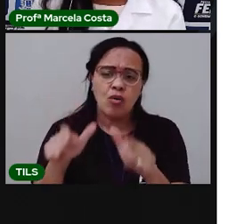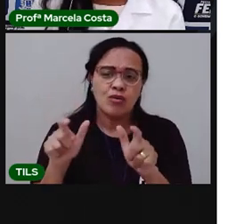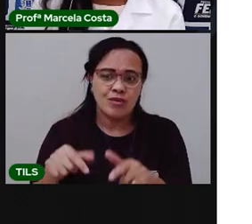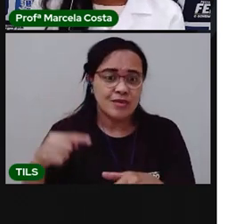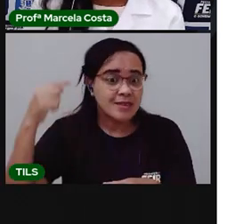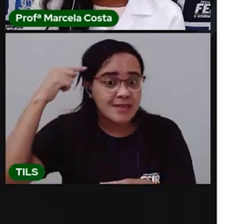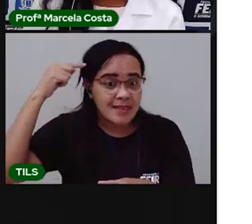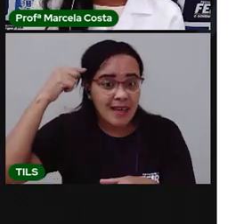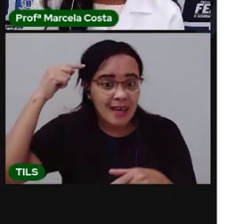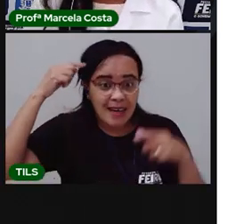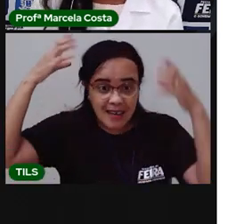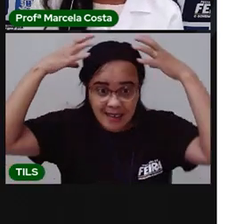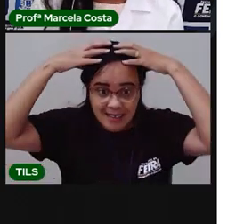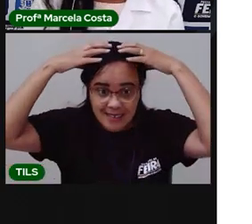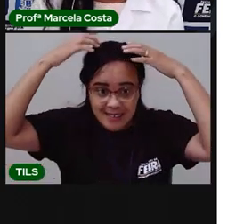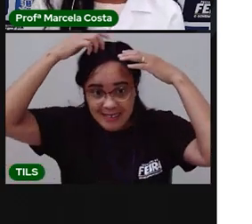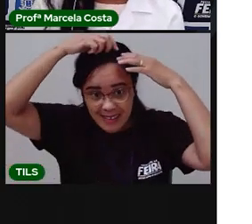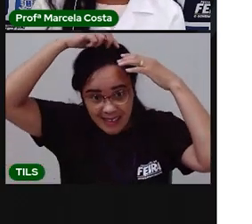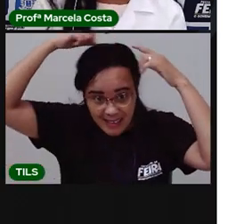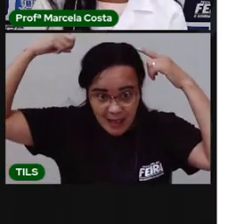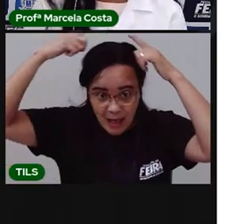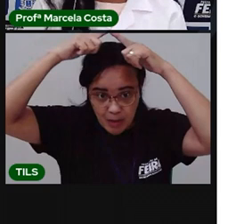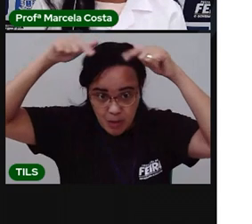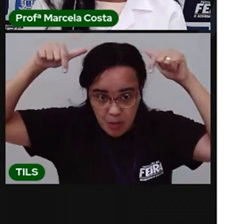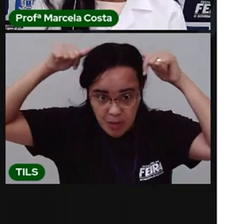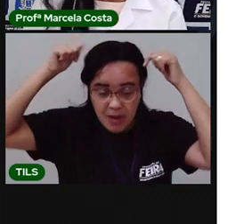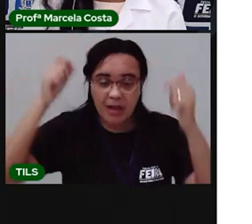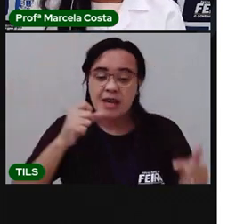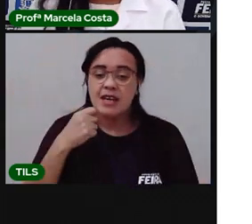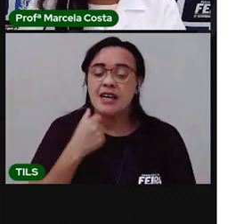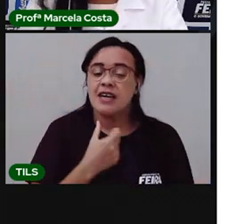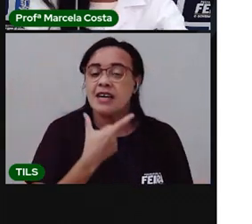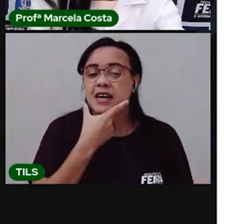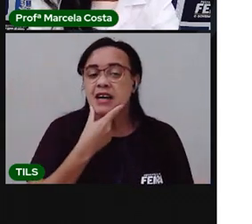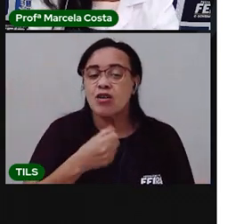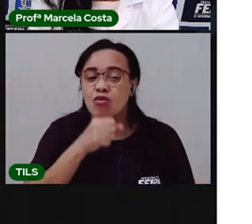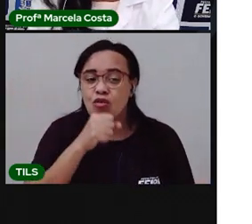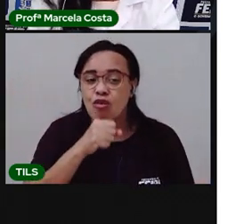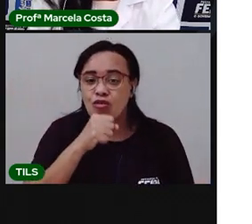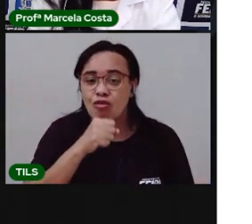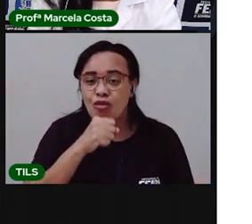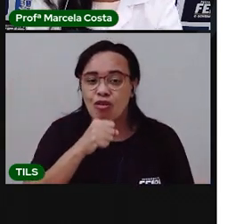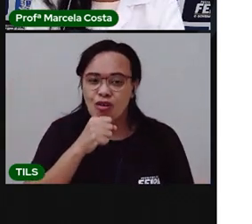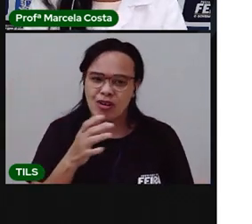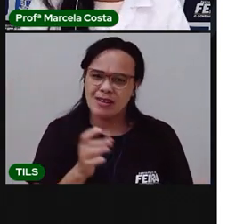Na careca, né? Na careca do vovô. Tadinho do vovô.